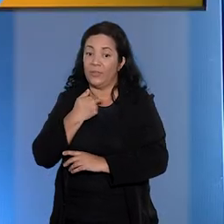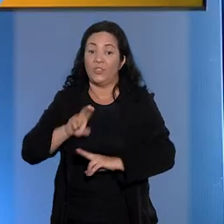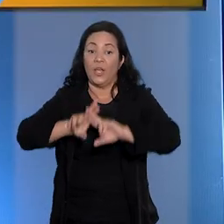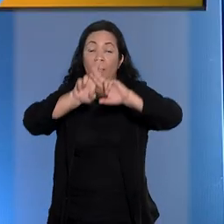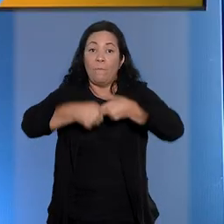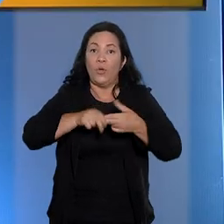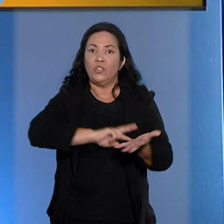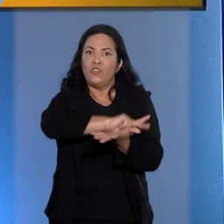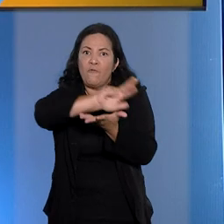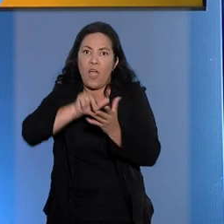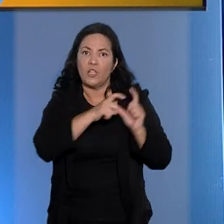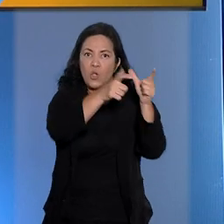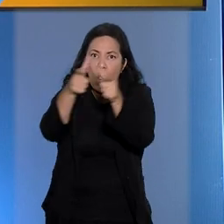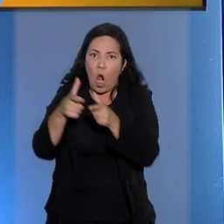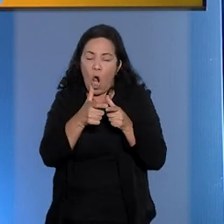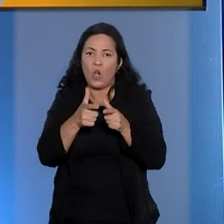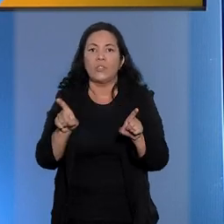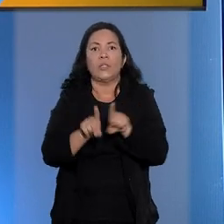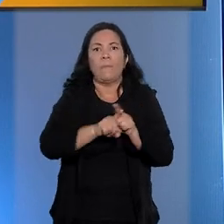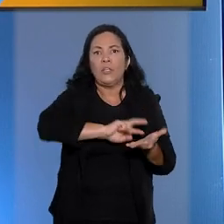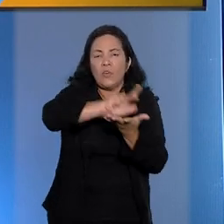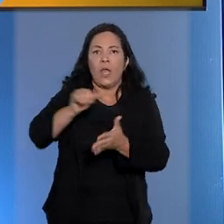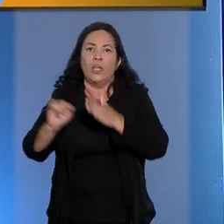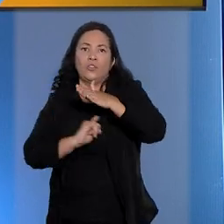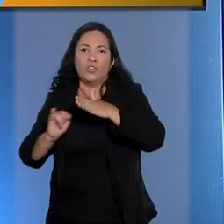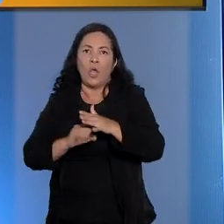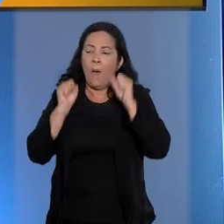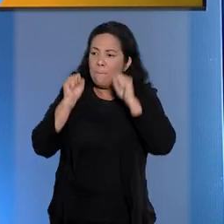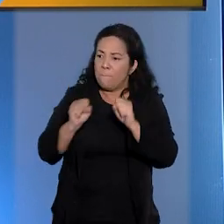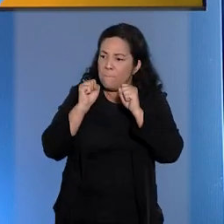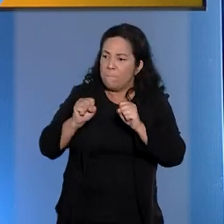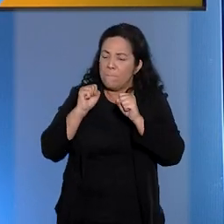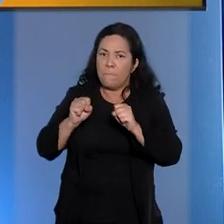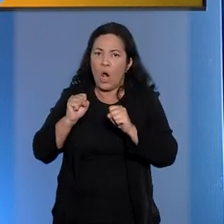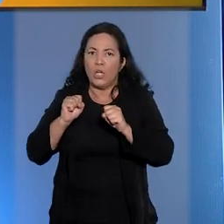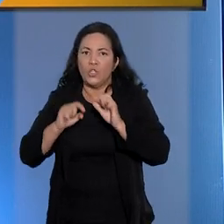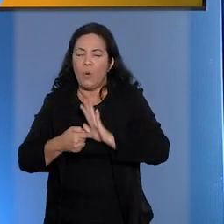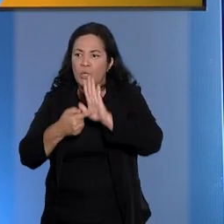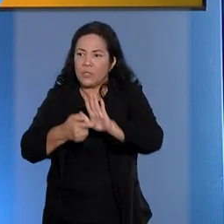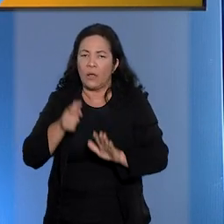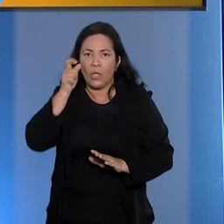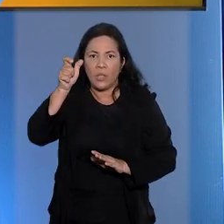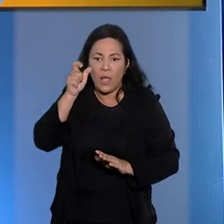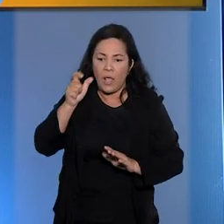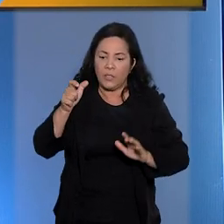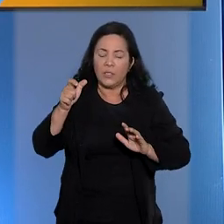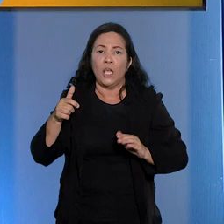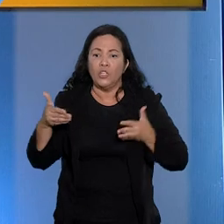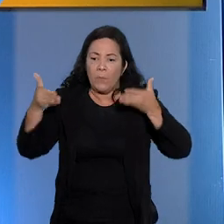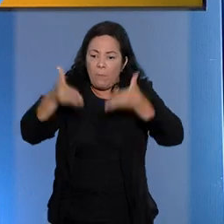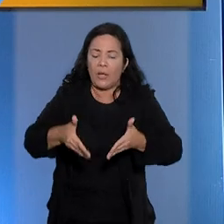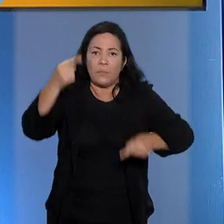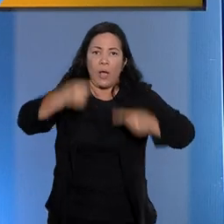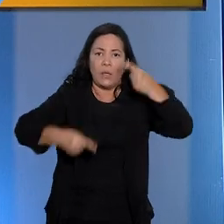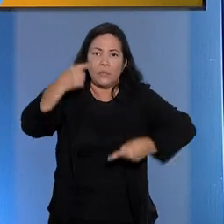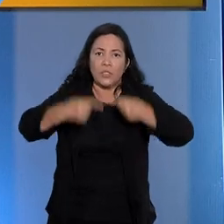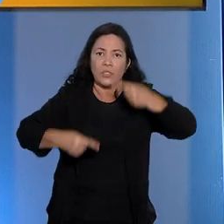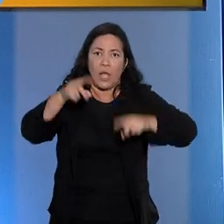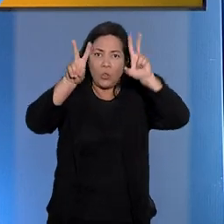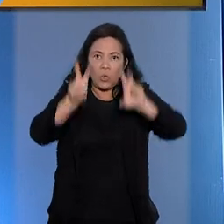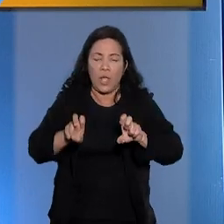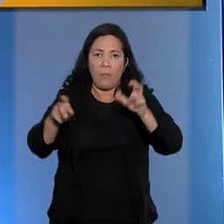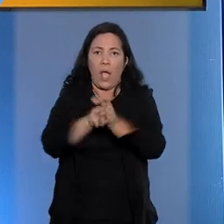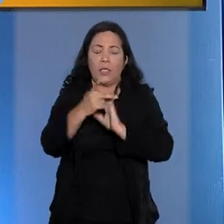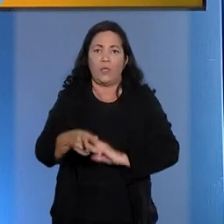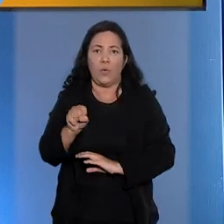Além disso, diversos órgãos e instituições poderão manifestar o seu interesse em participar da discussão do tema no